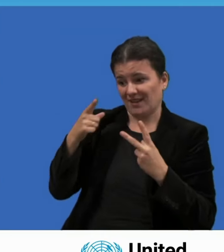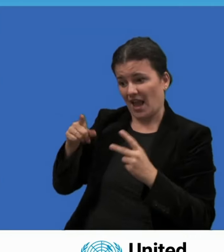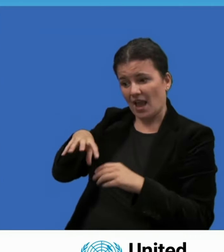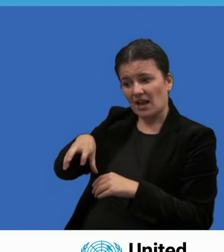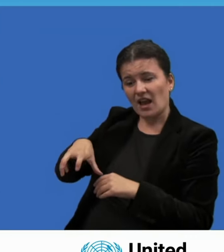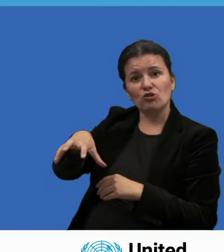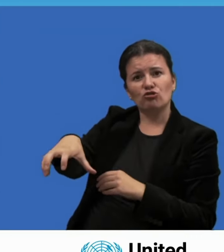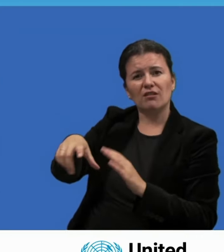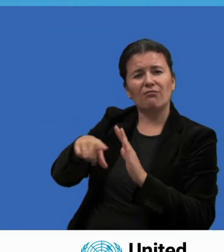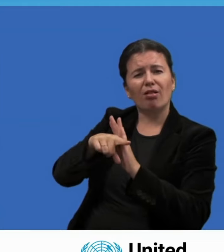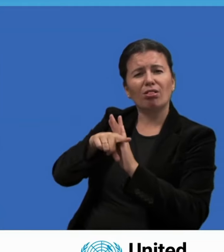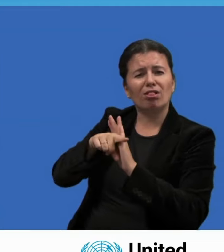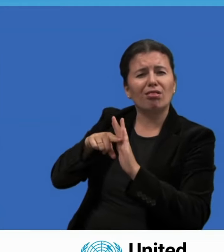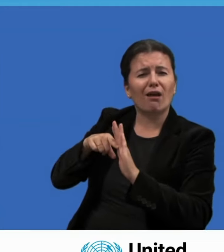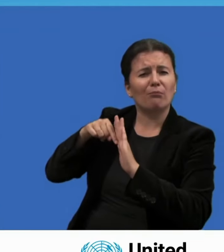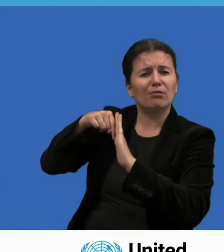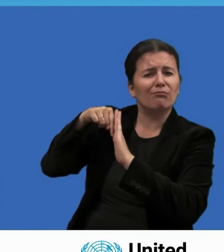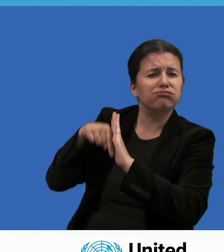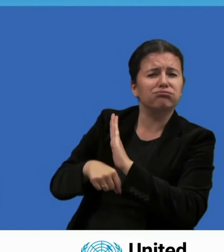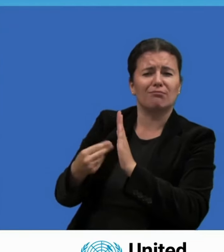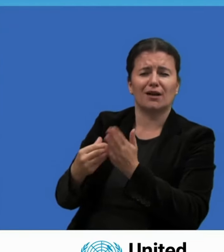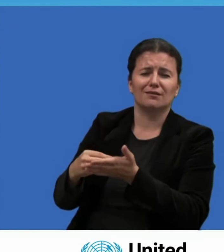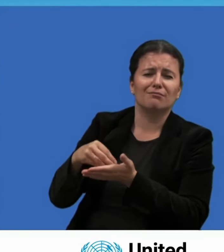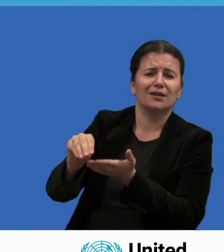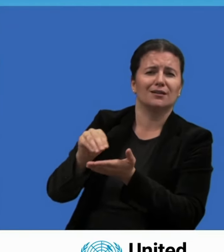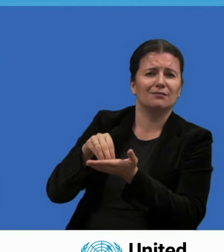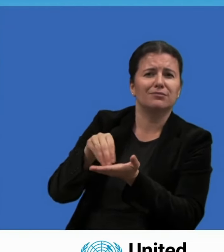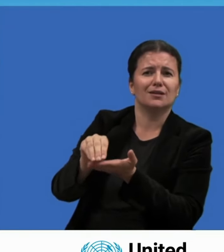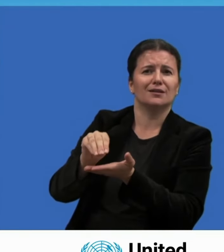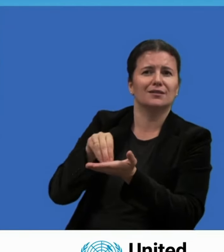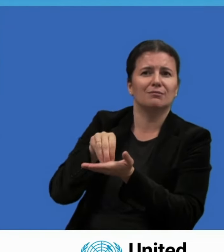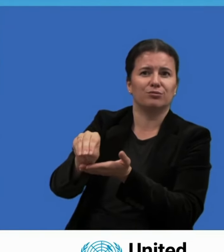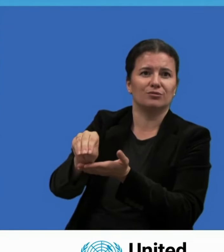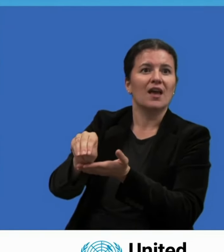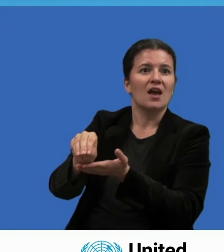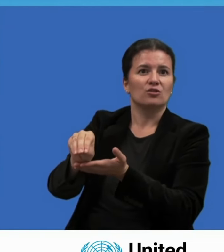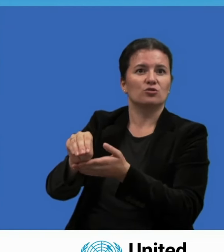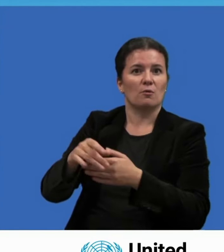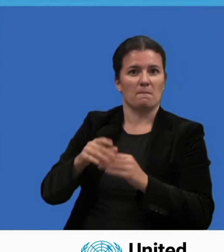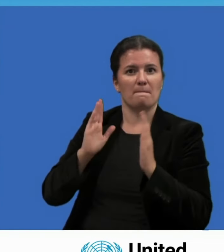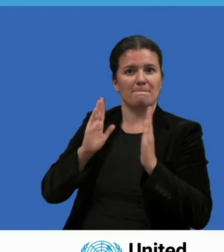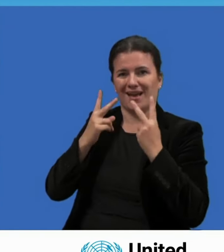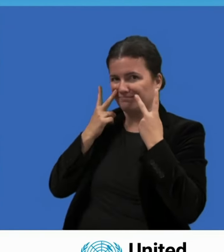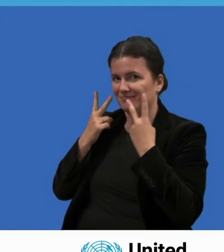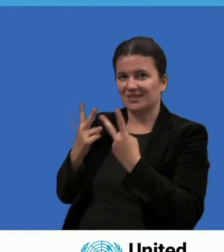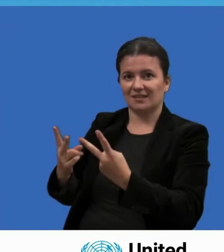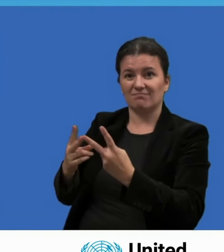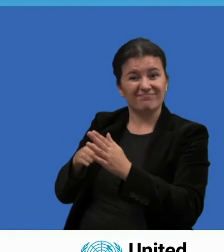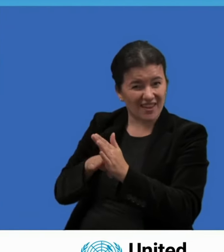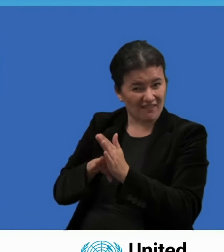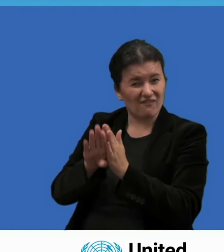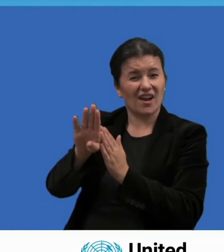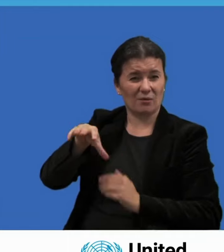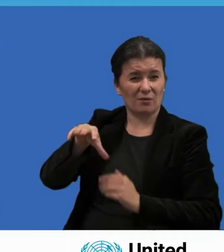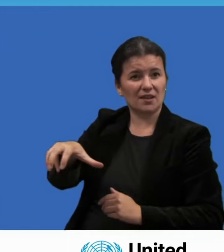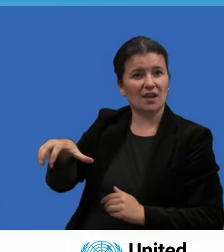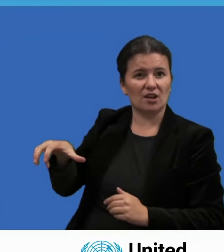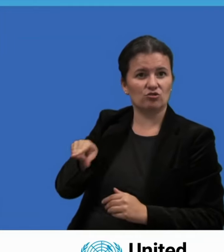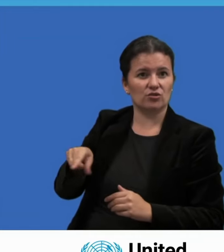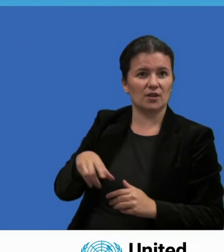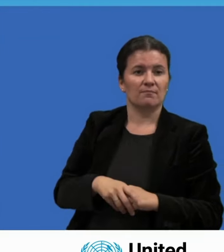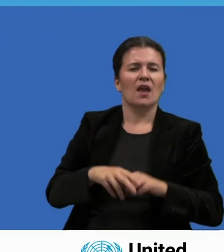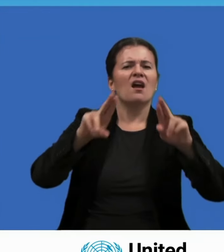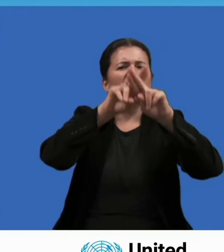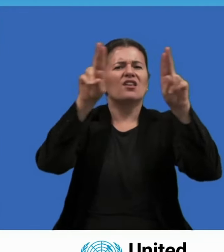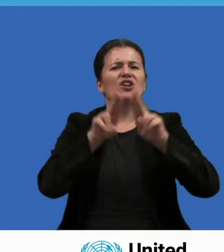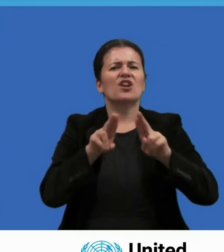criação de uma instância de diálogo entre chefes de Estado e de governo e líderes de instituições financeiras internacionais